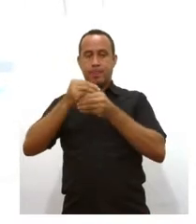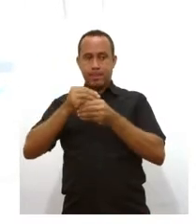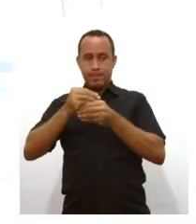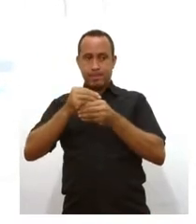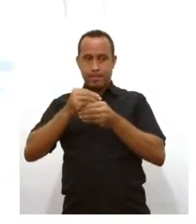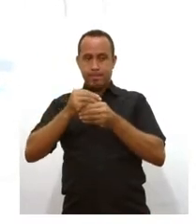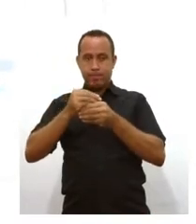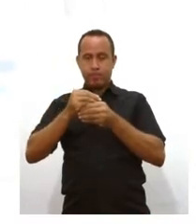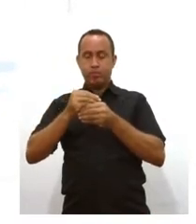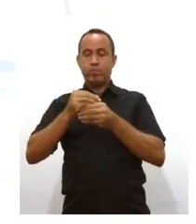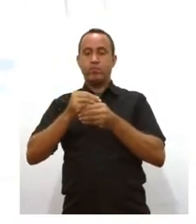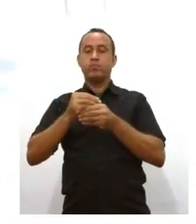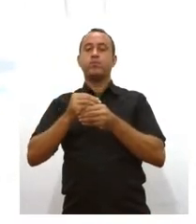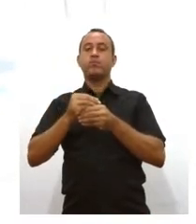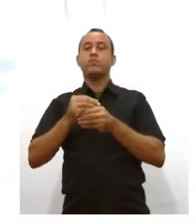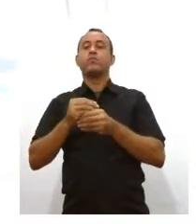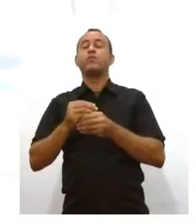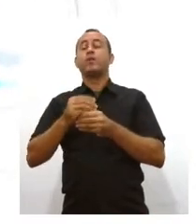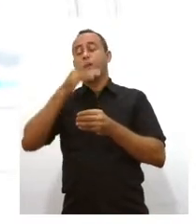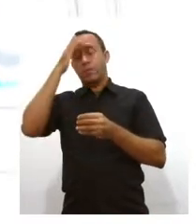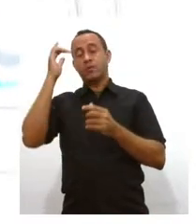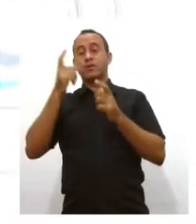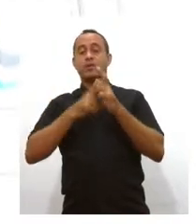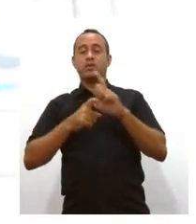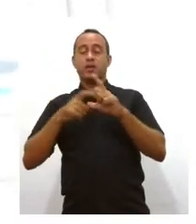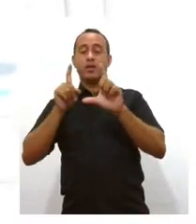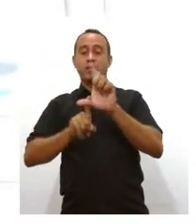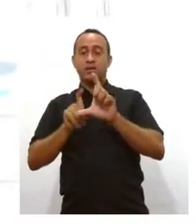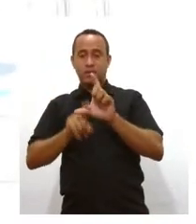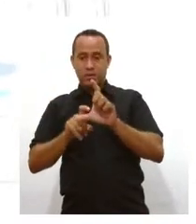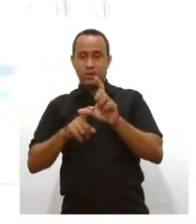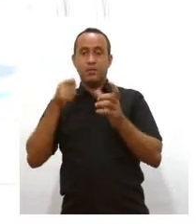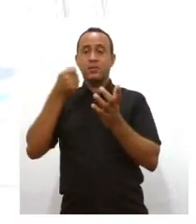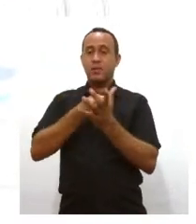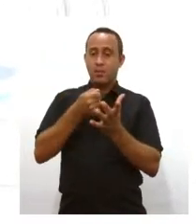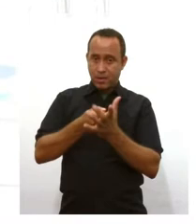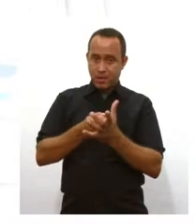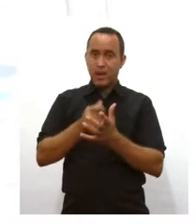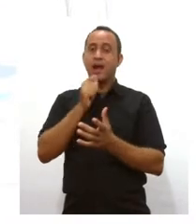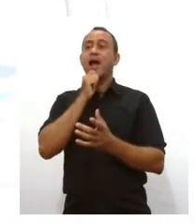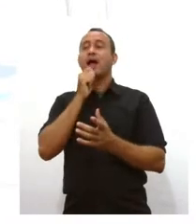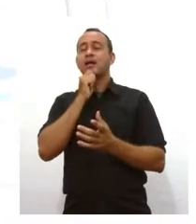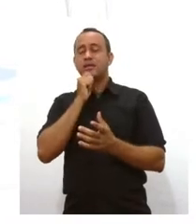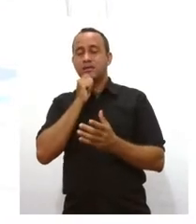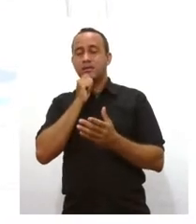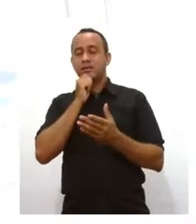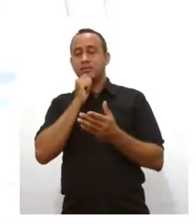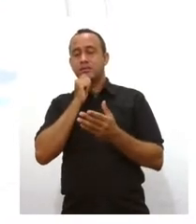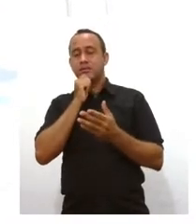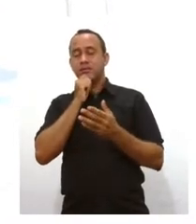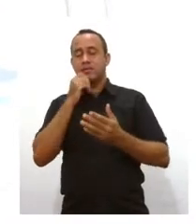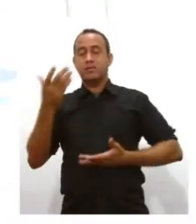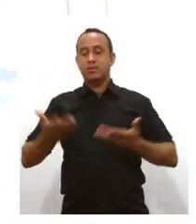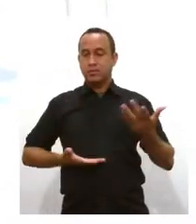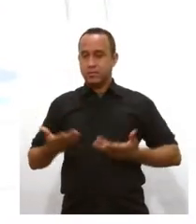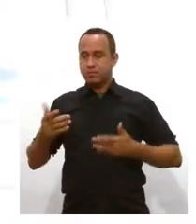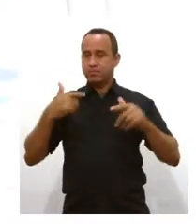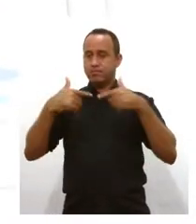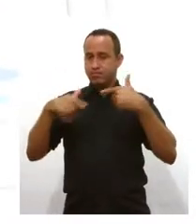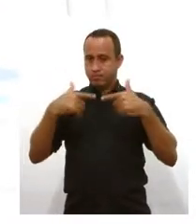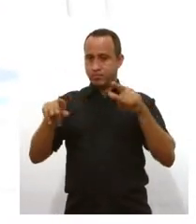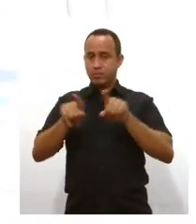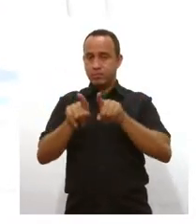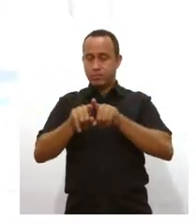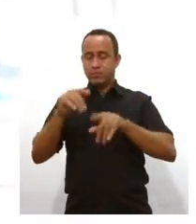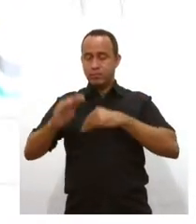ao superendividamento. Questões relacionadas ainda a prestações de serviços. Nesse processo